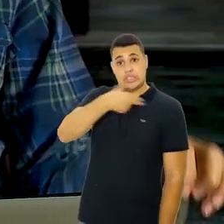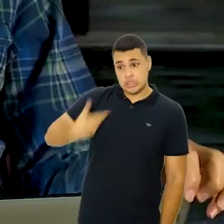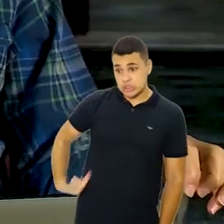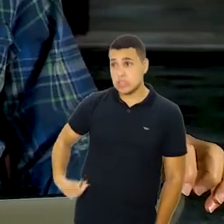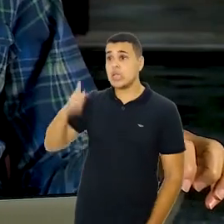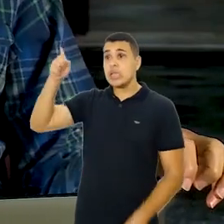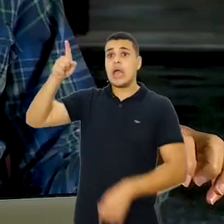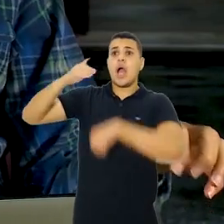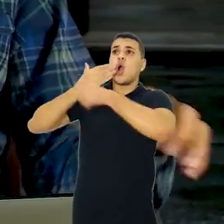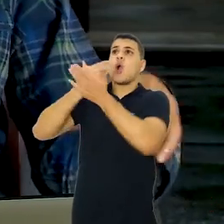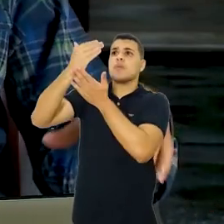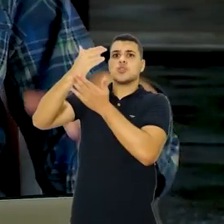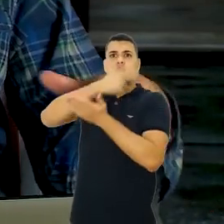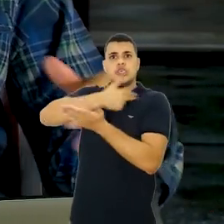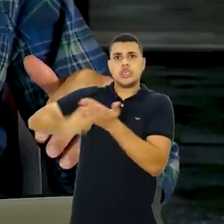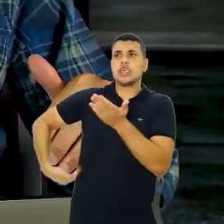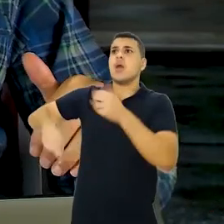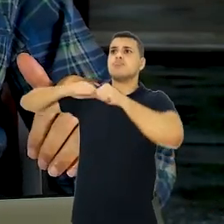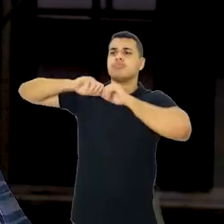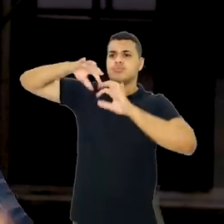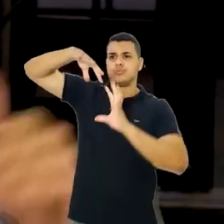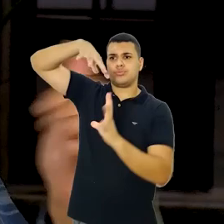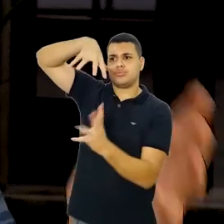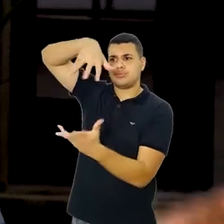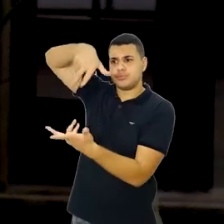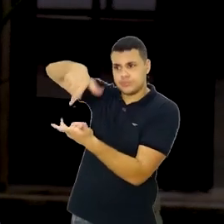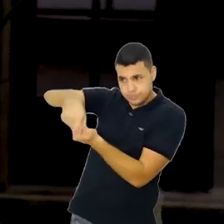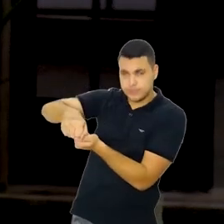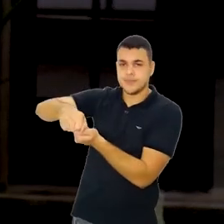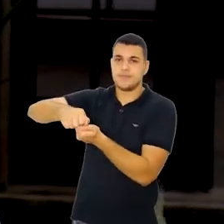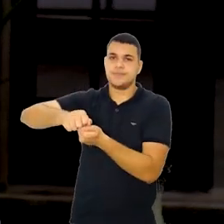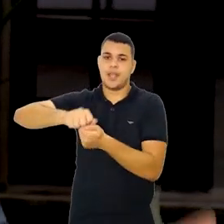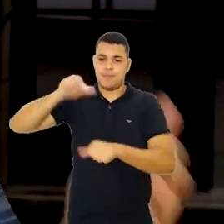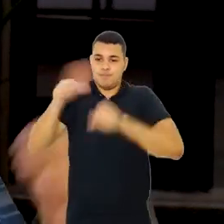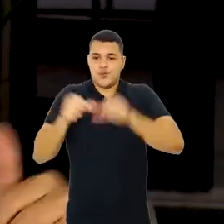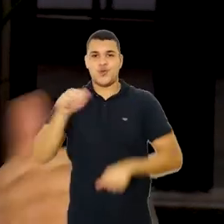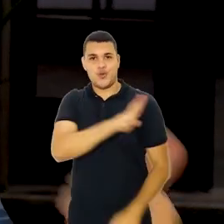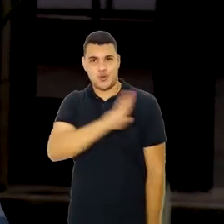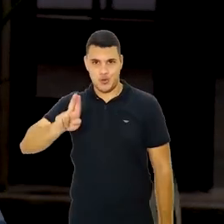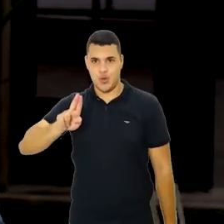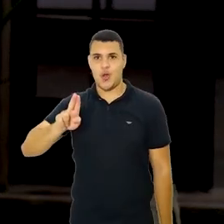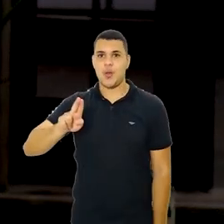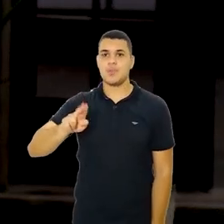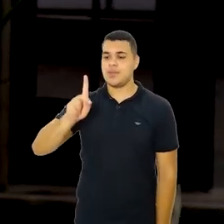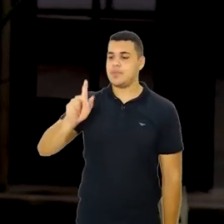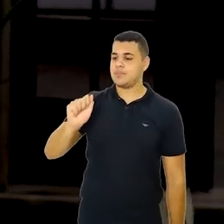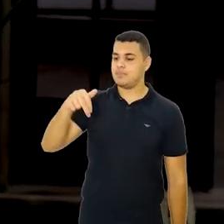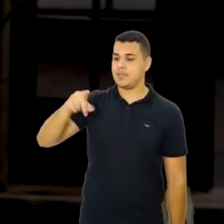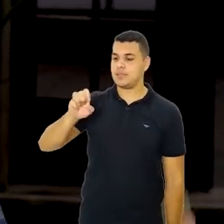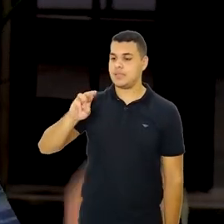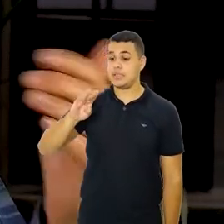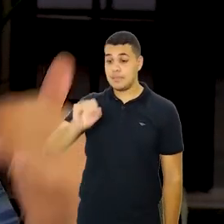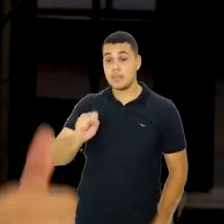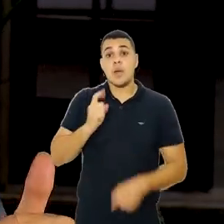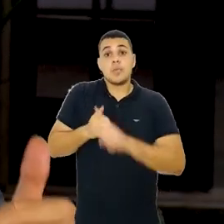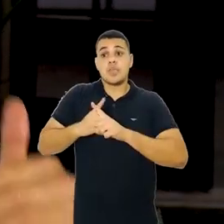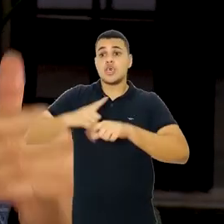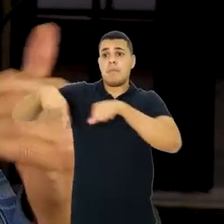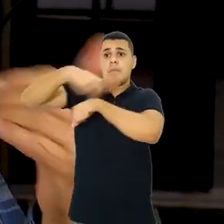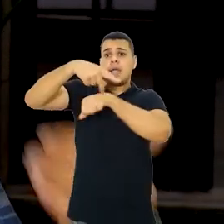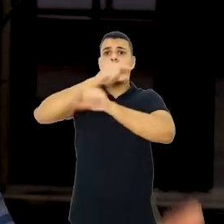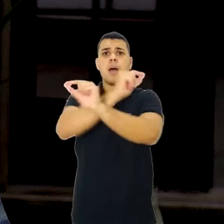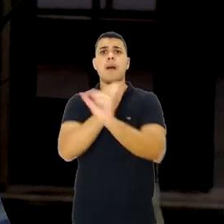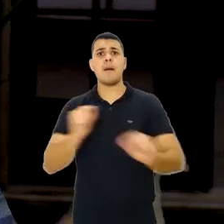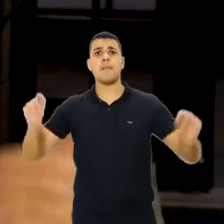uma epidemia na China. E a partir daí se expandiu para o mundo todo. E aí o diagnóstico de uma pandemia, que é quando